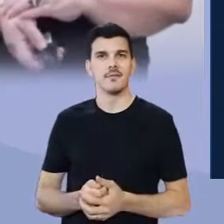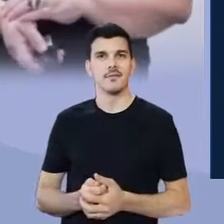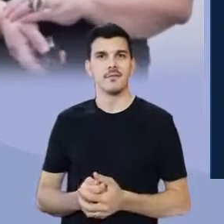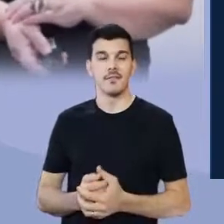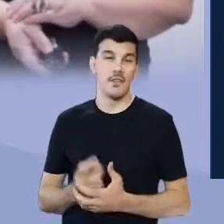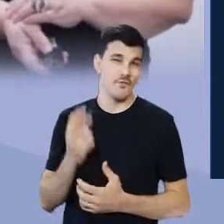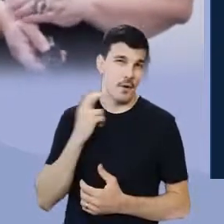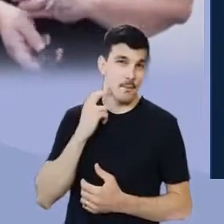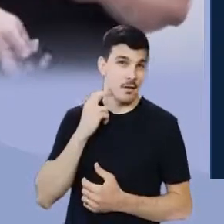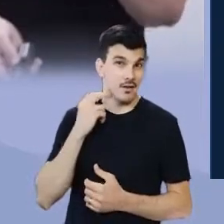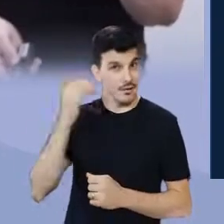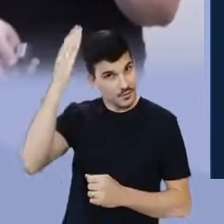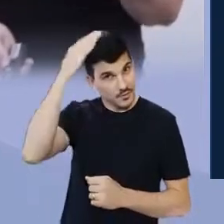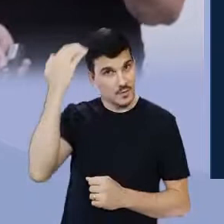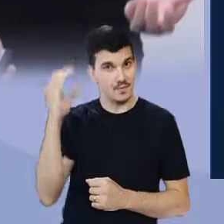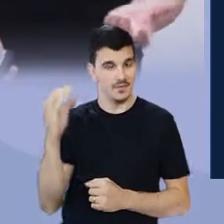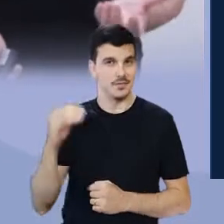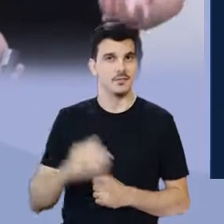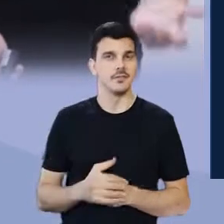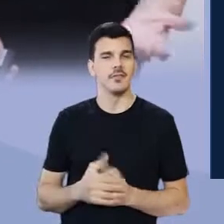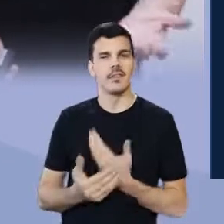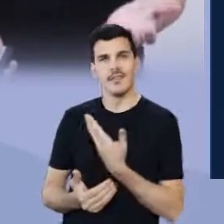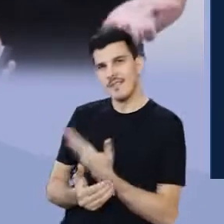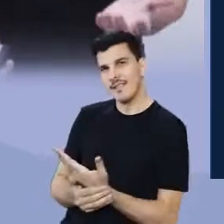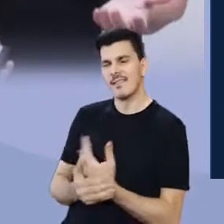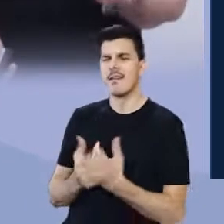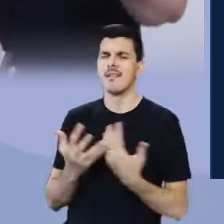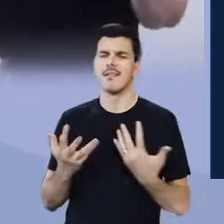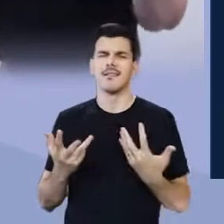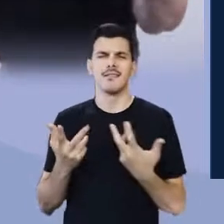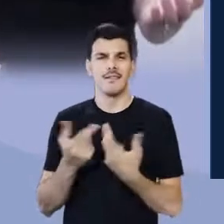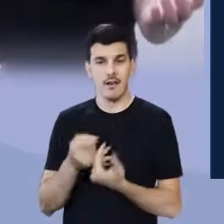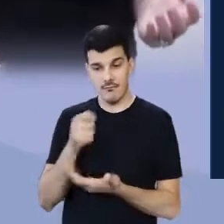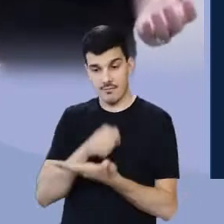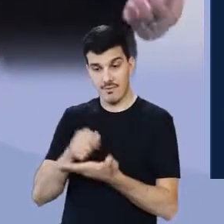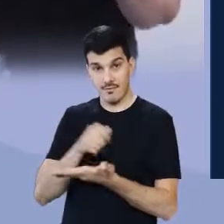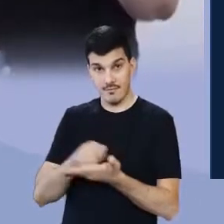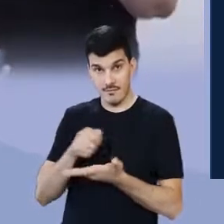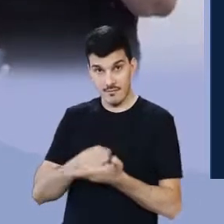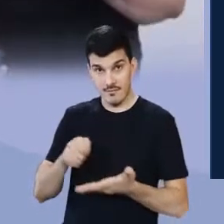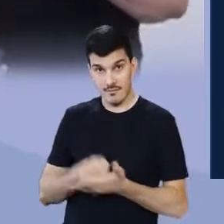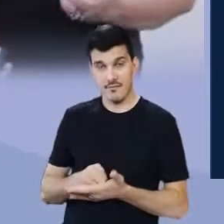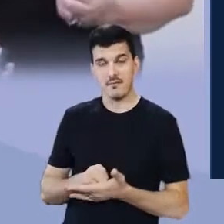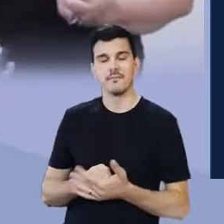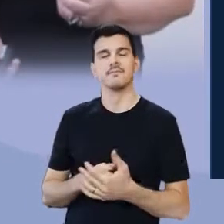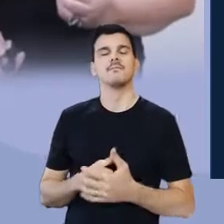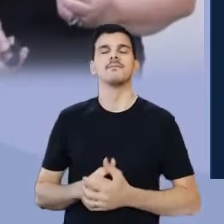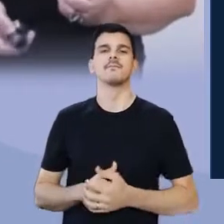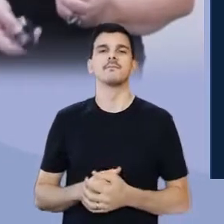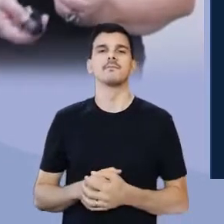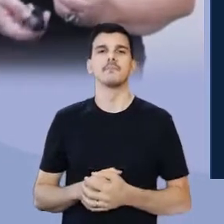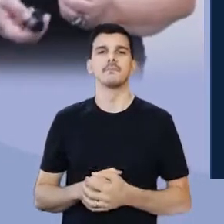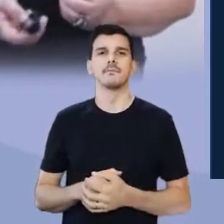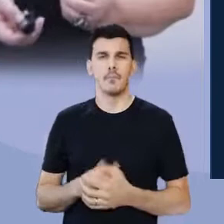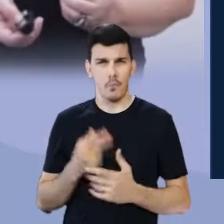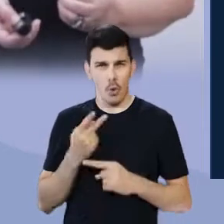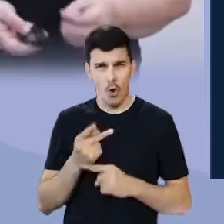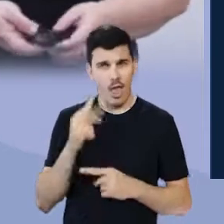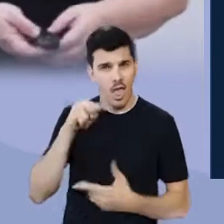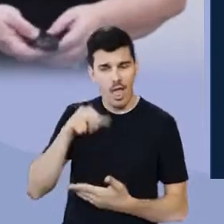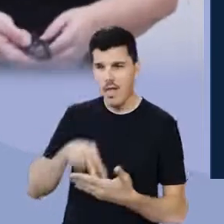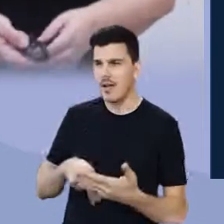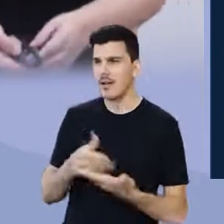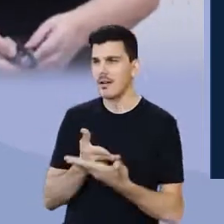de Curitiba, um contista fantástico que escreve com muito carinho. Procure ler